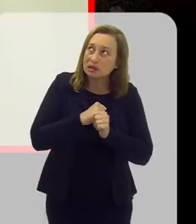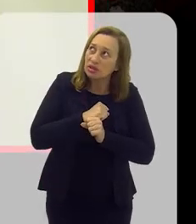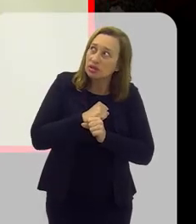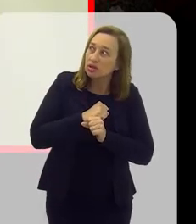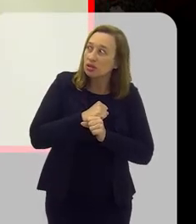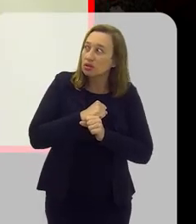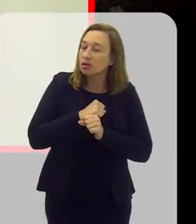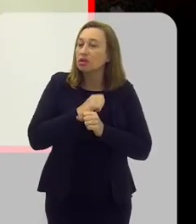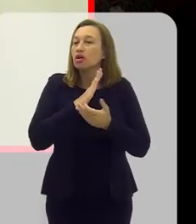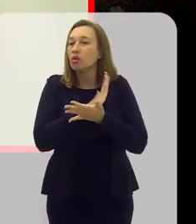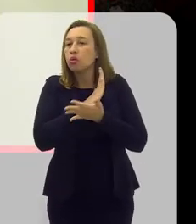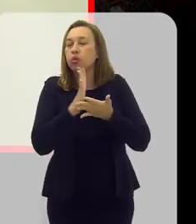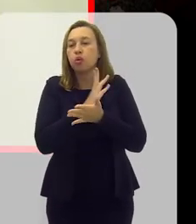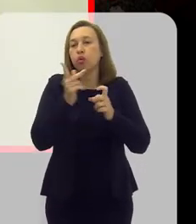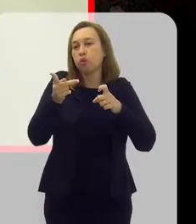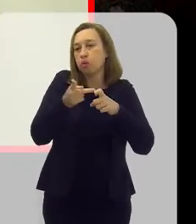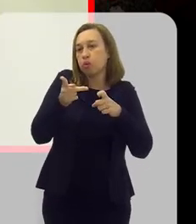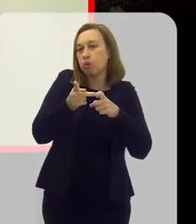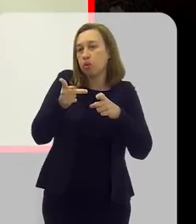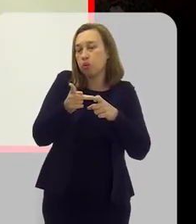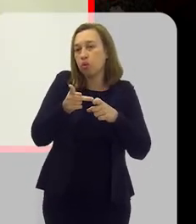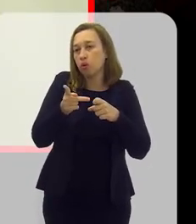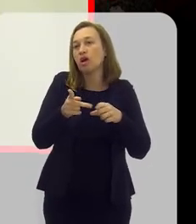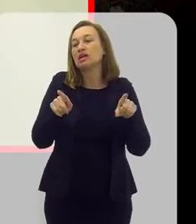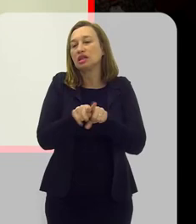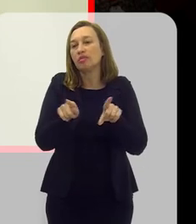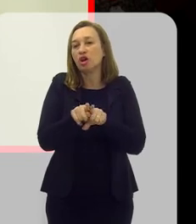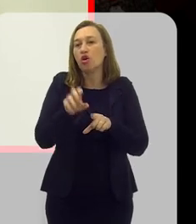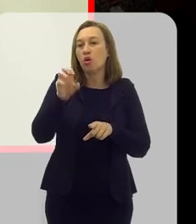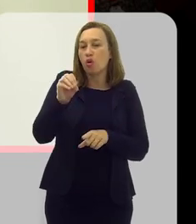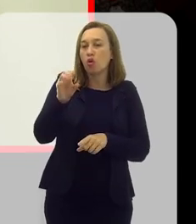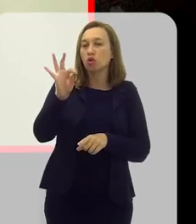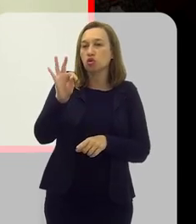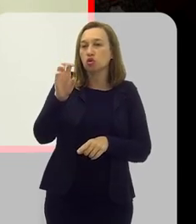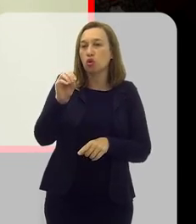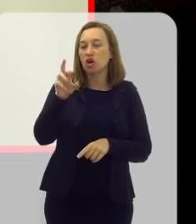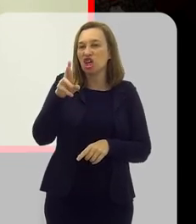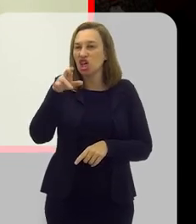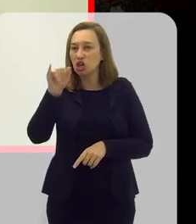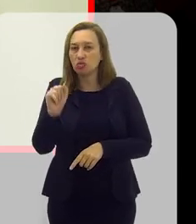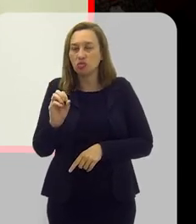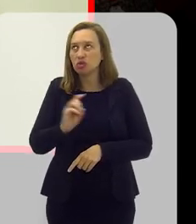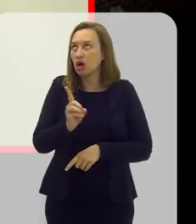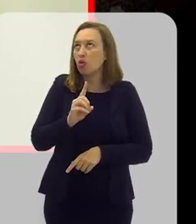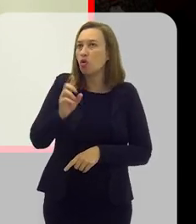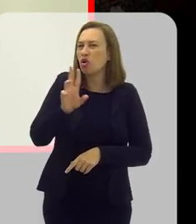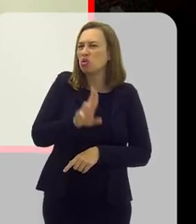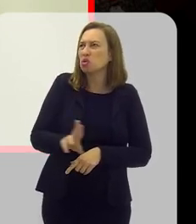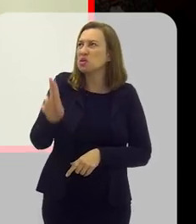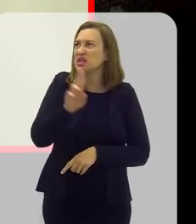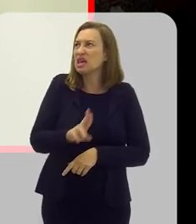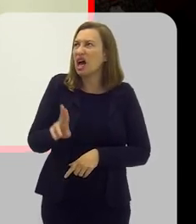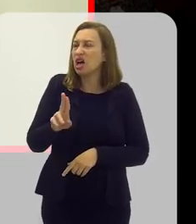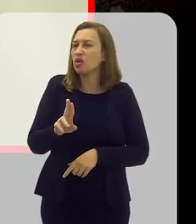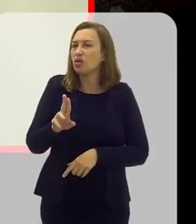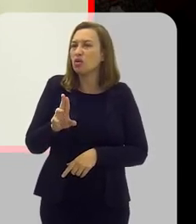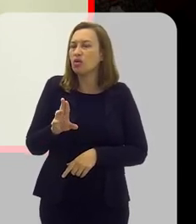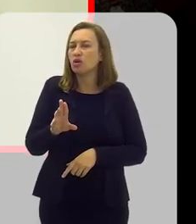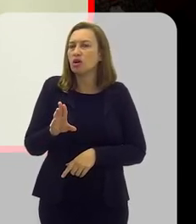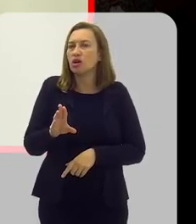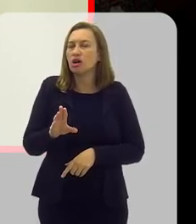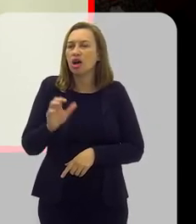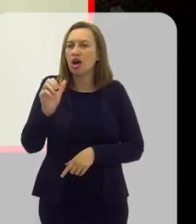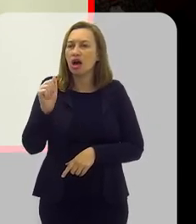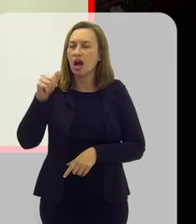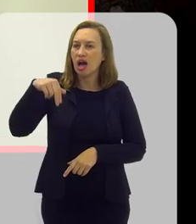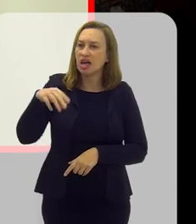ano que eu acho que os pediatras nem os otorrinos usaram nem antibiótico, porque a pandemia tratou alergia